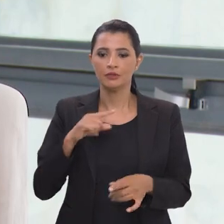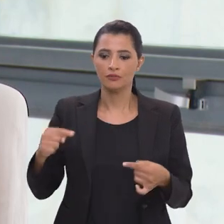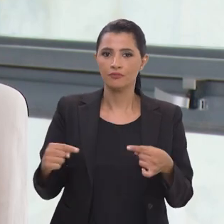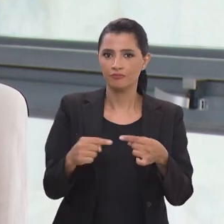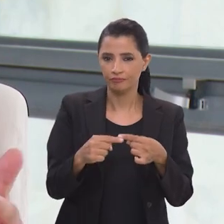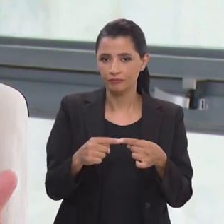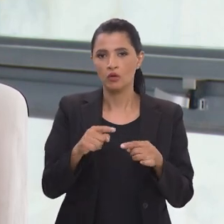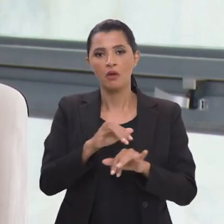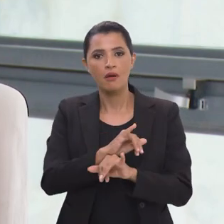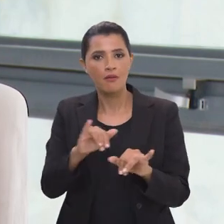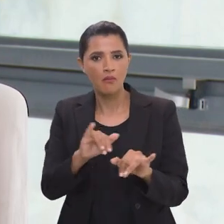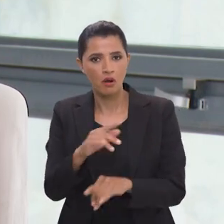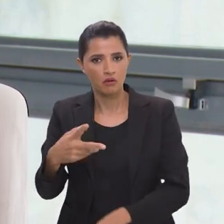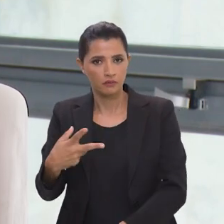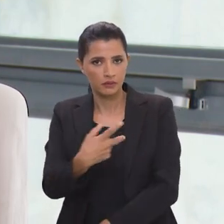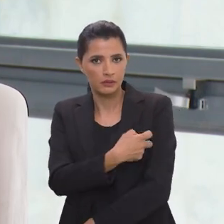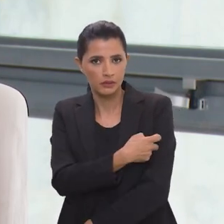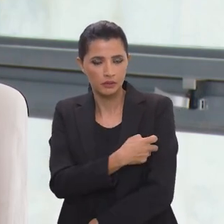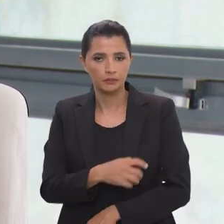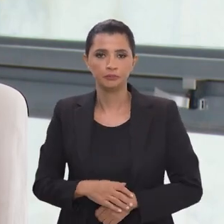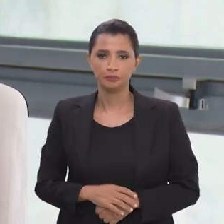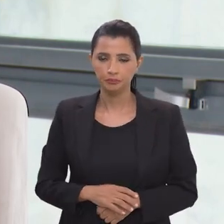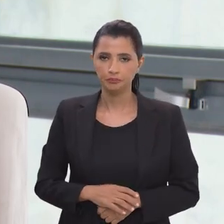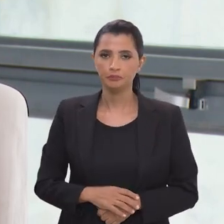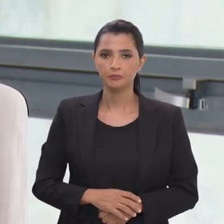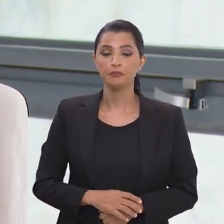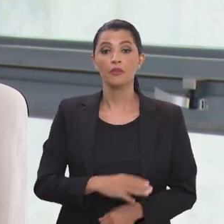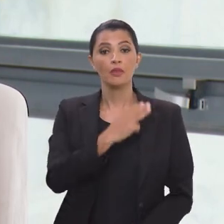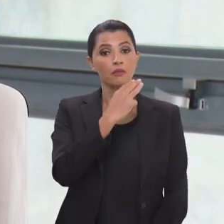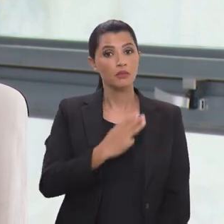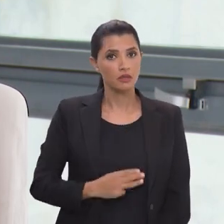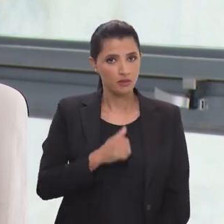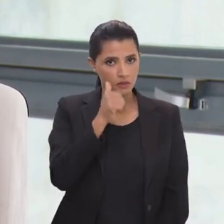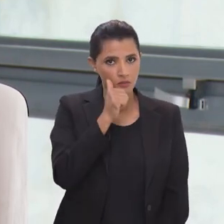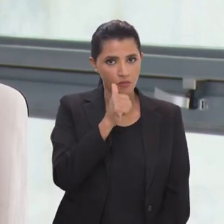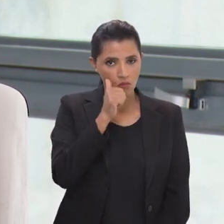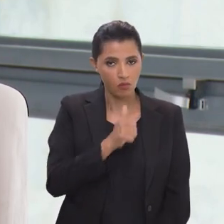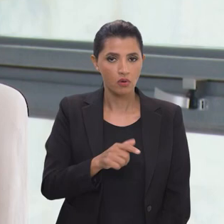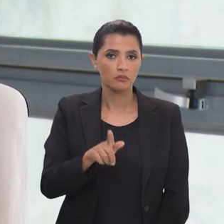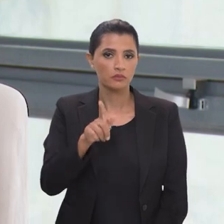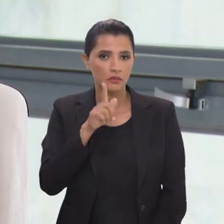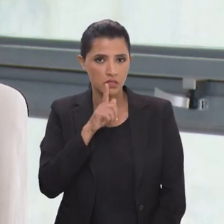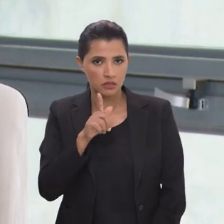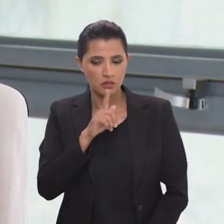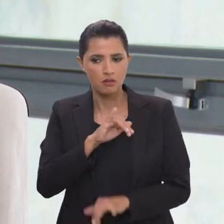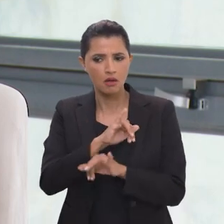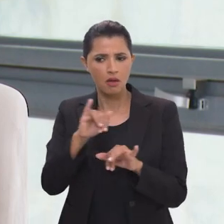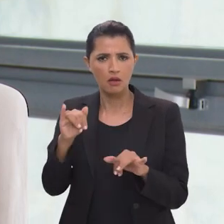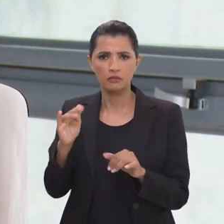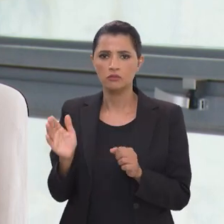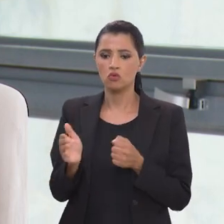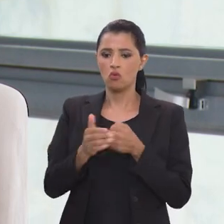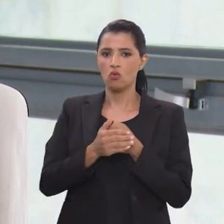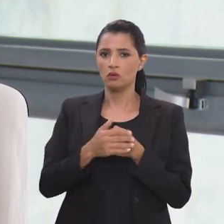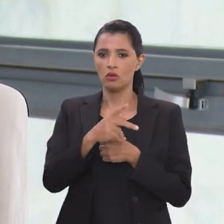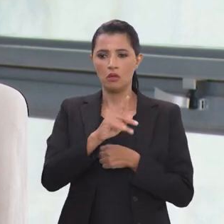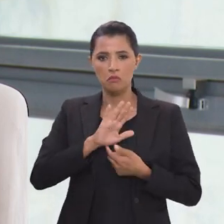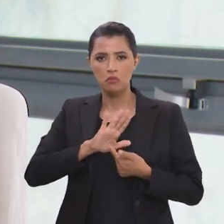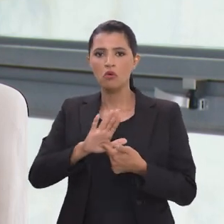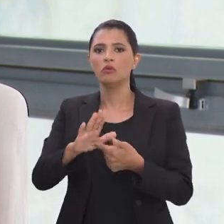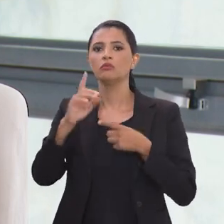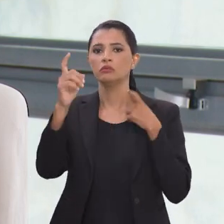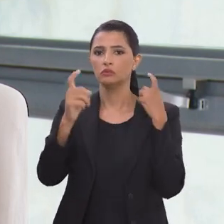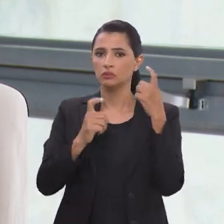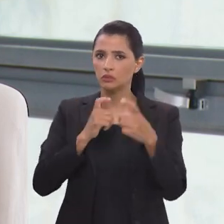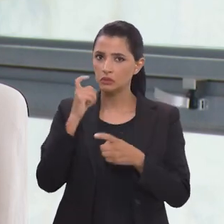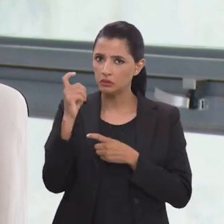envolvem a campanha de vacinação. A ministra Anísia ela não esconde de ninguém a sua